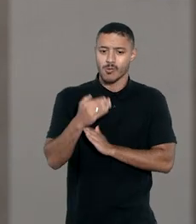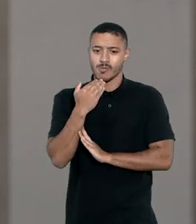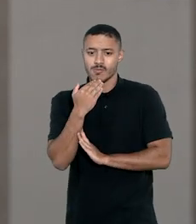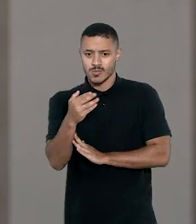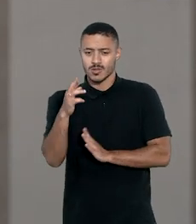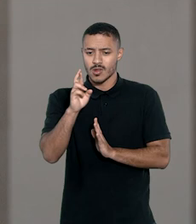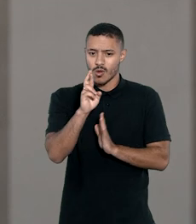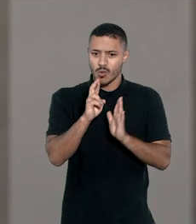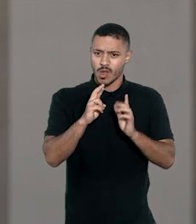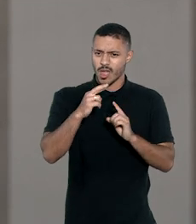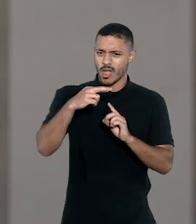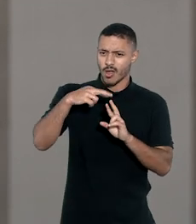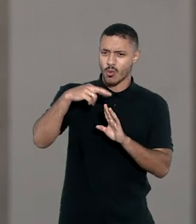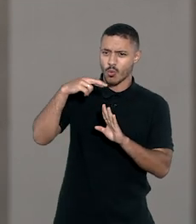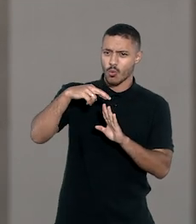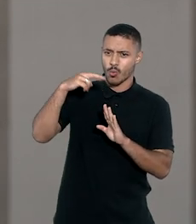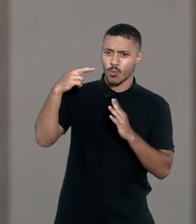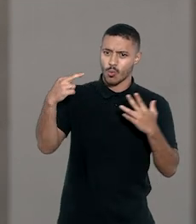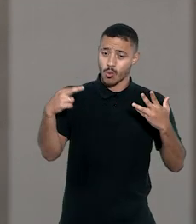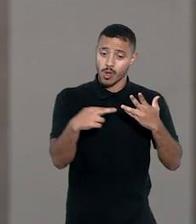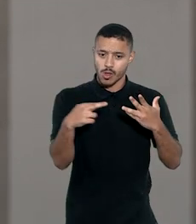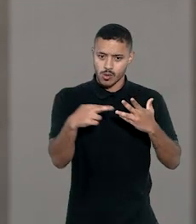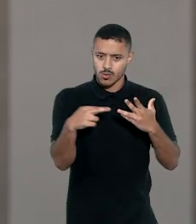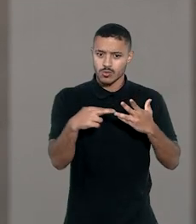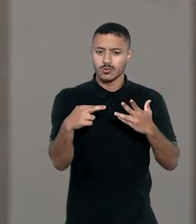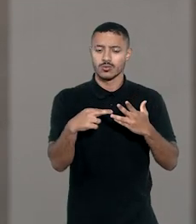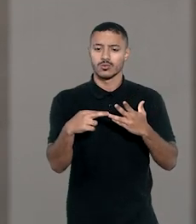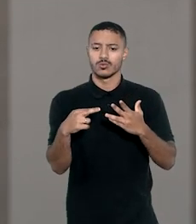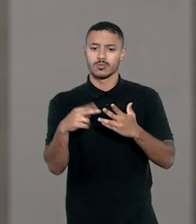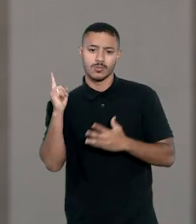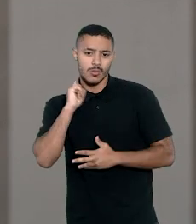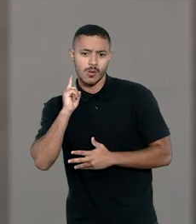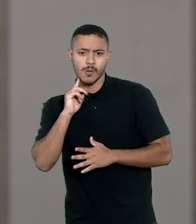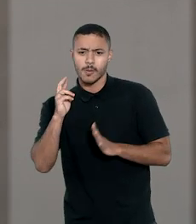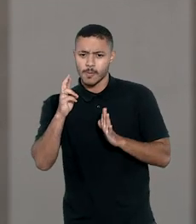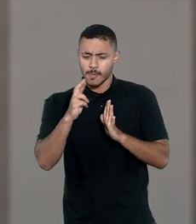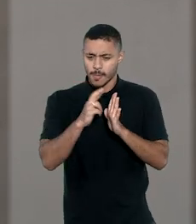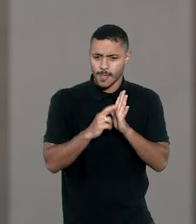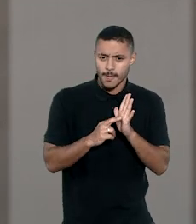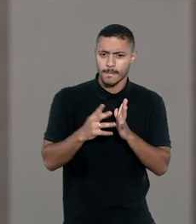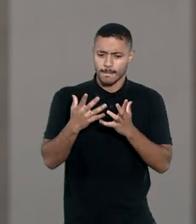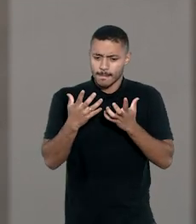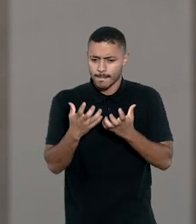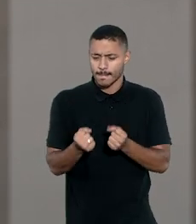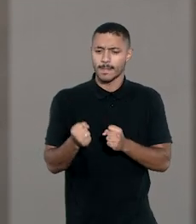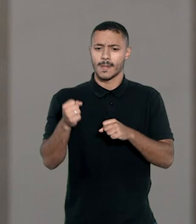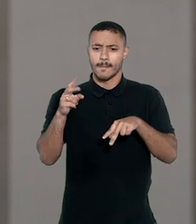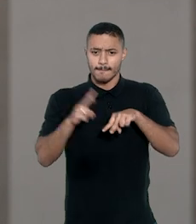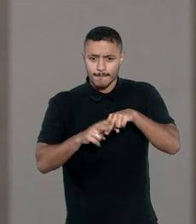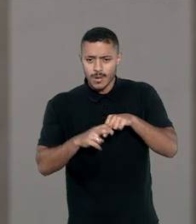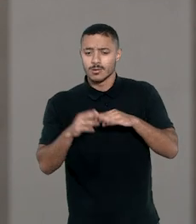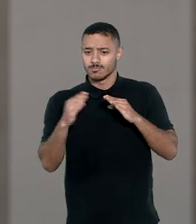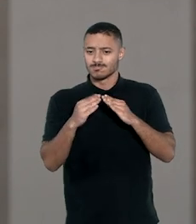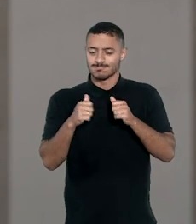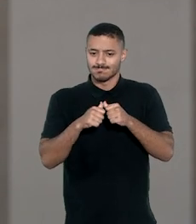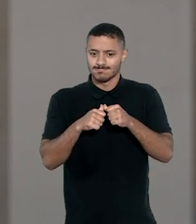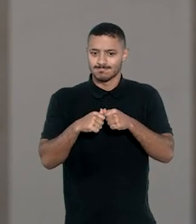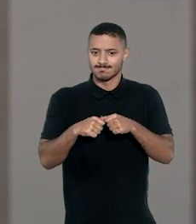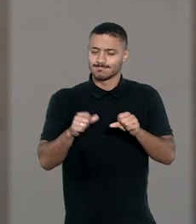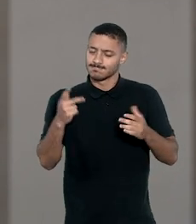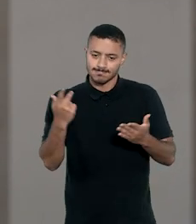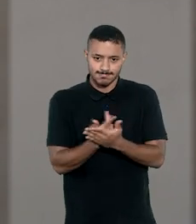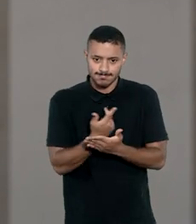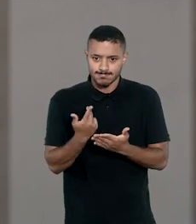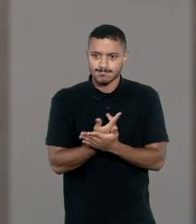negou o provimento ao recurso do Ministério Público mineiro, registrando que a concessão da prisão domiciliar